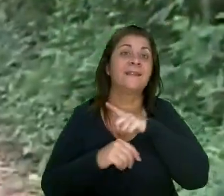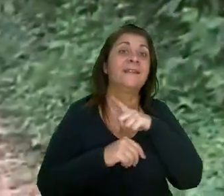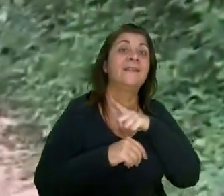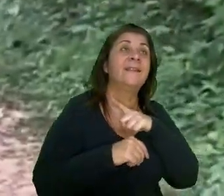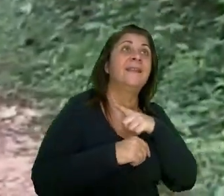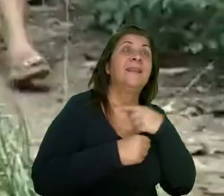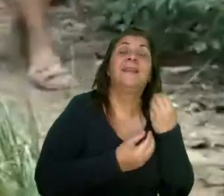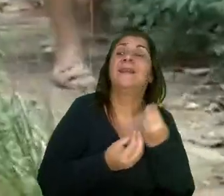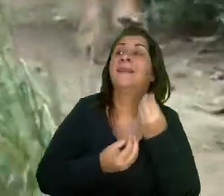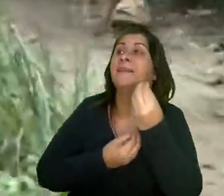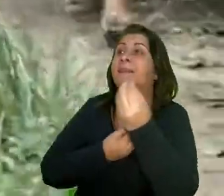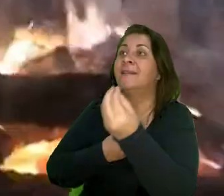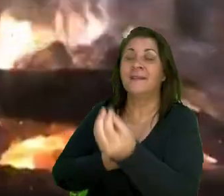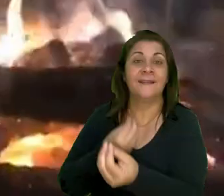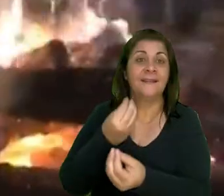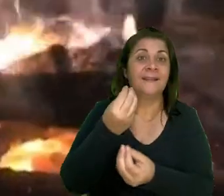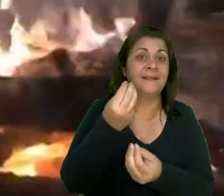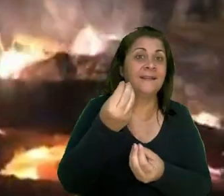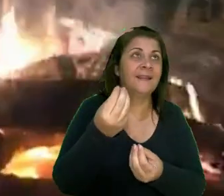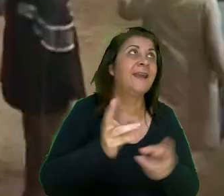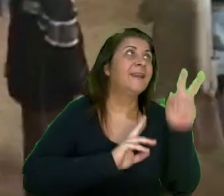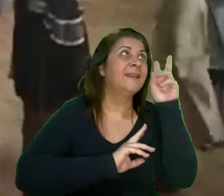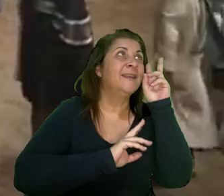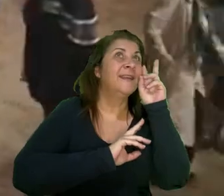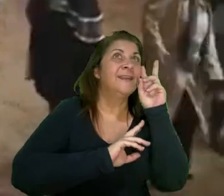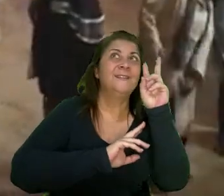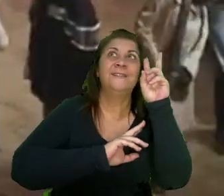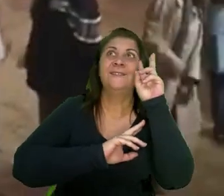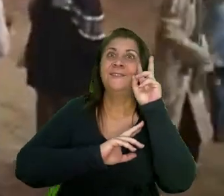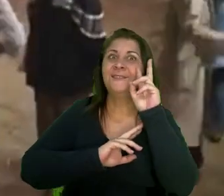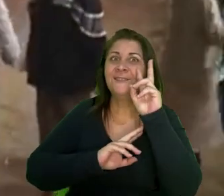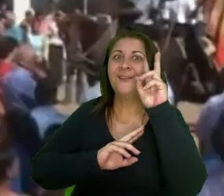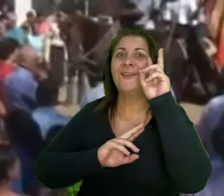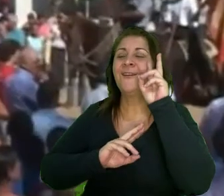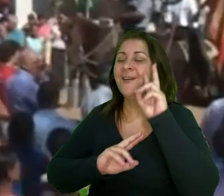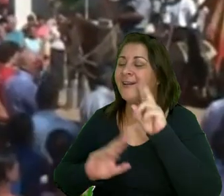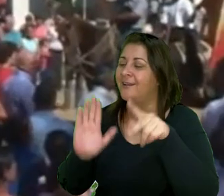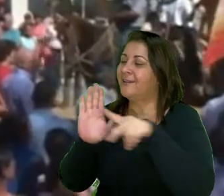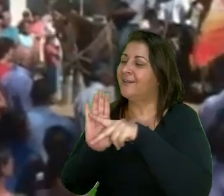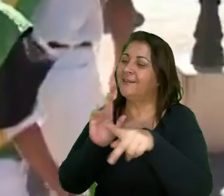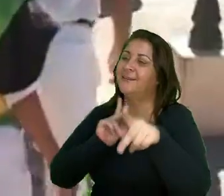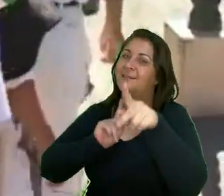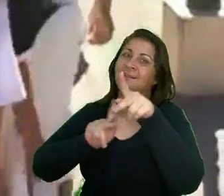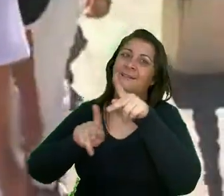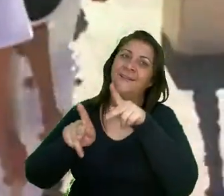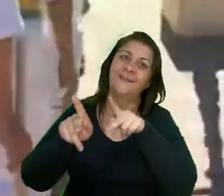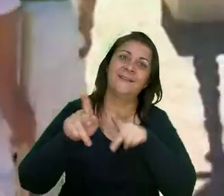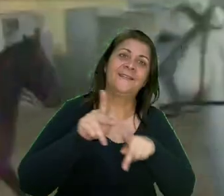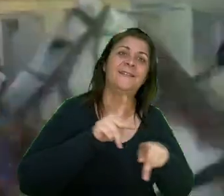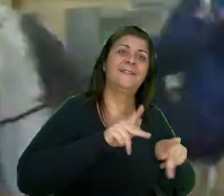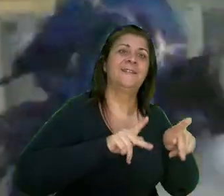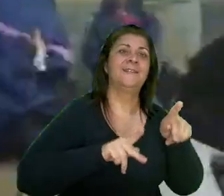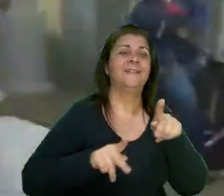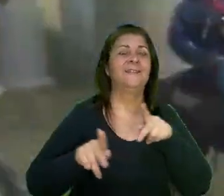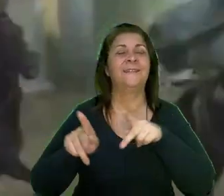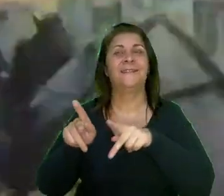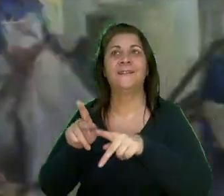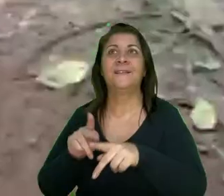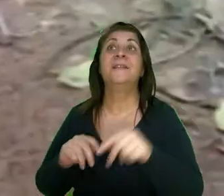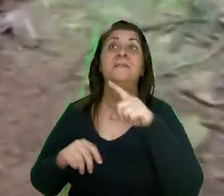terra dá Histórias e causos Do povo do lugar